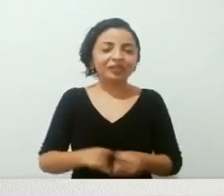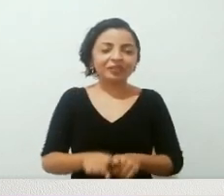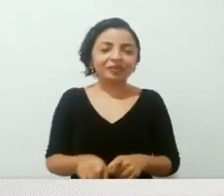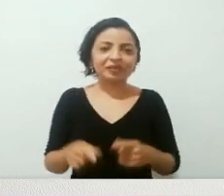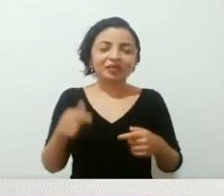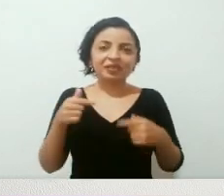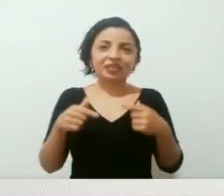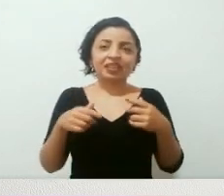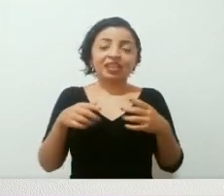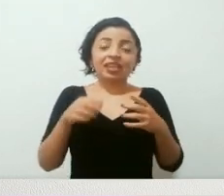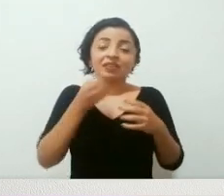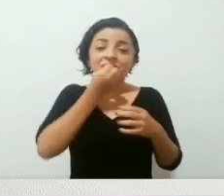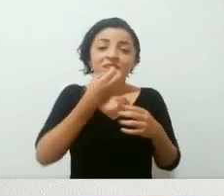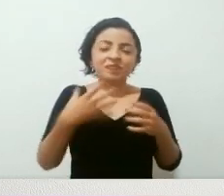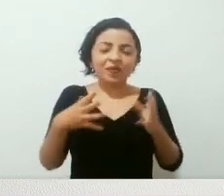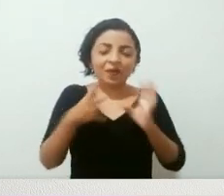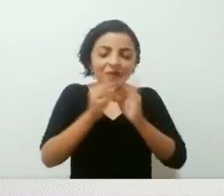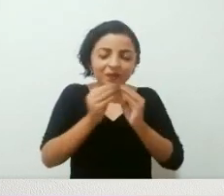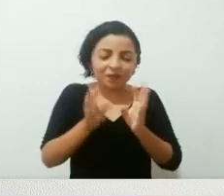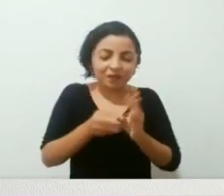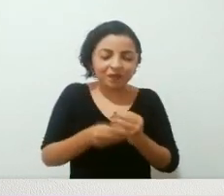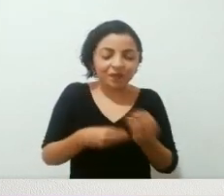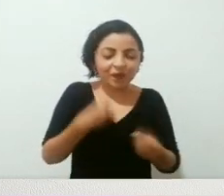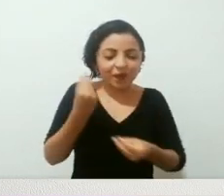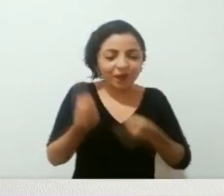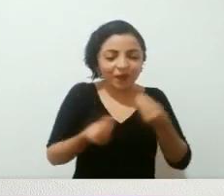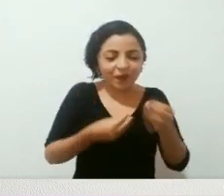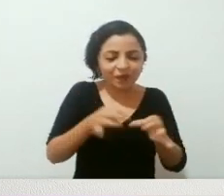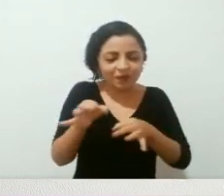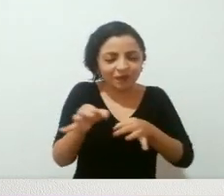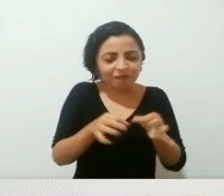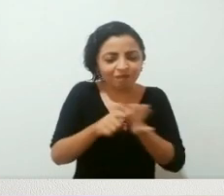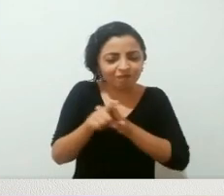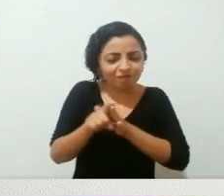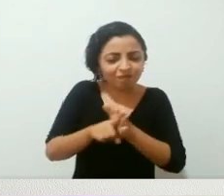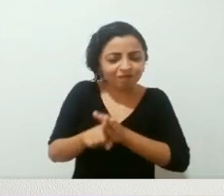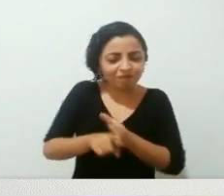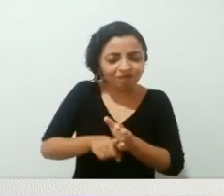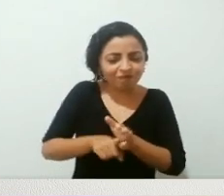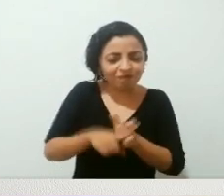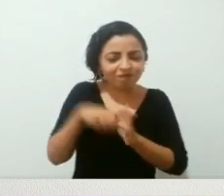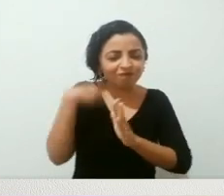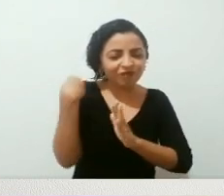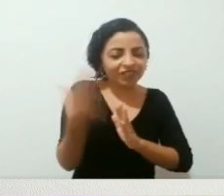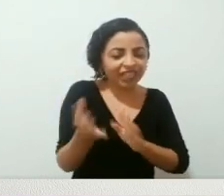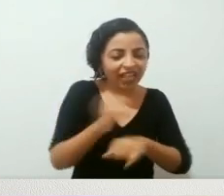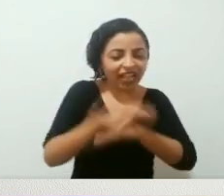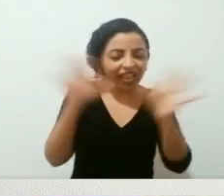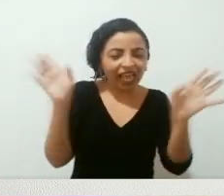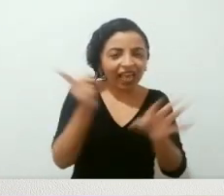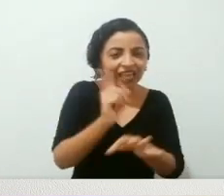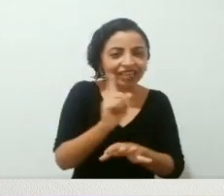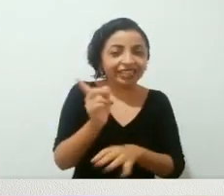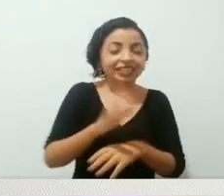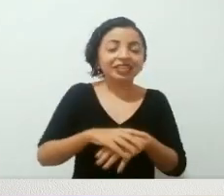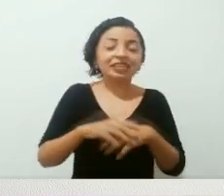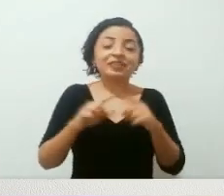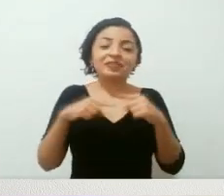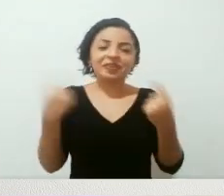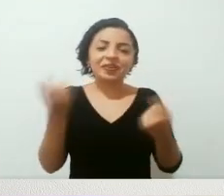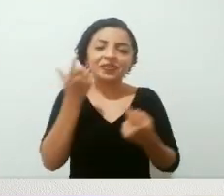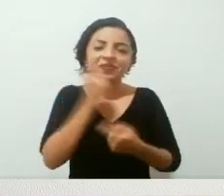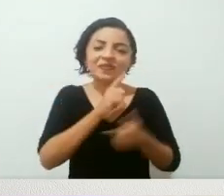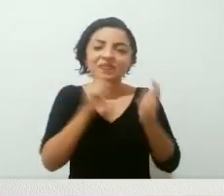sido um desafio interessante pra mim, preparar essas resenhas, e preparar uma análise sobre o livro, sem soltar spoilers, eu acho que eu tenho conseguido pegar